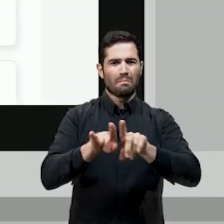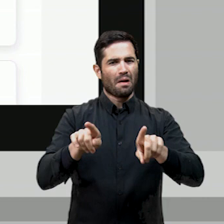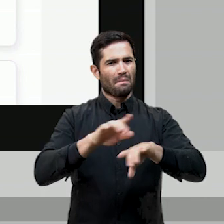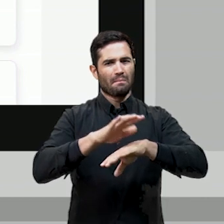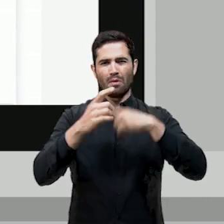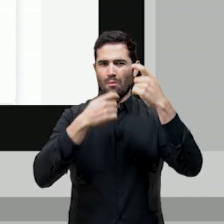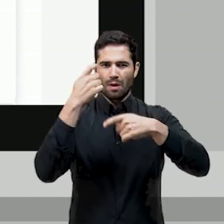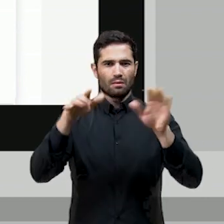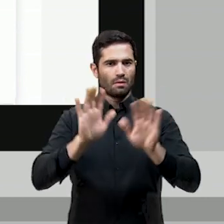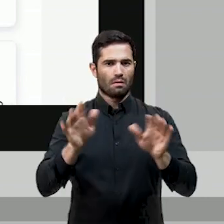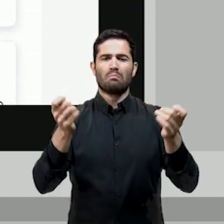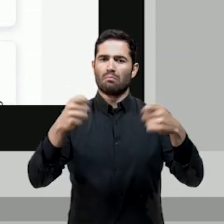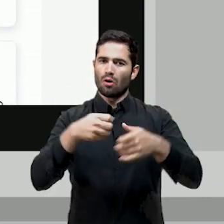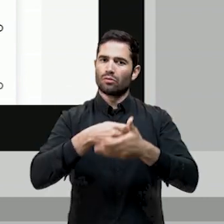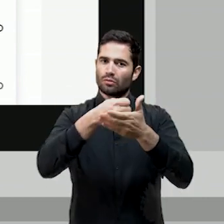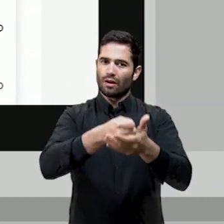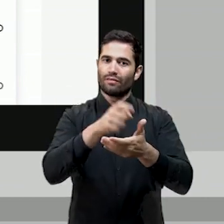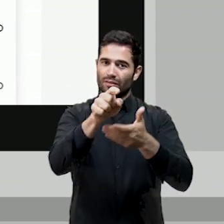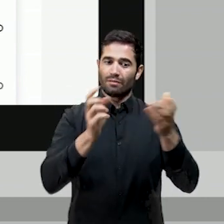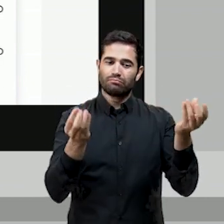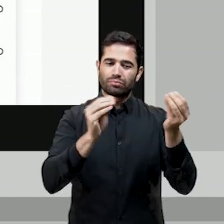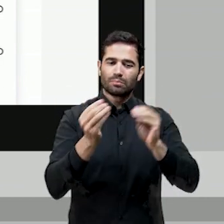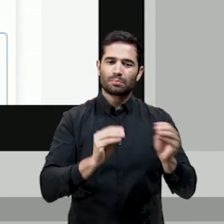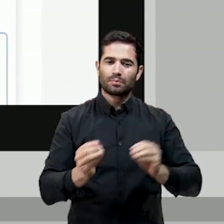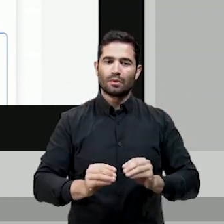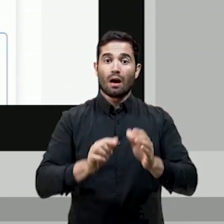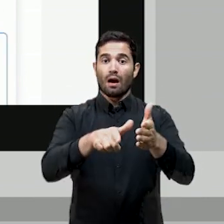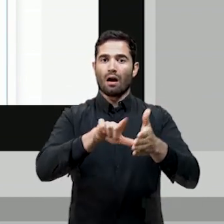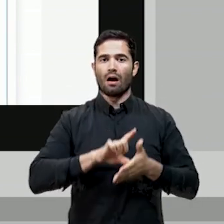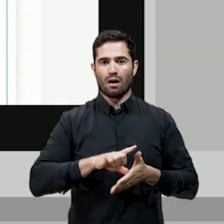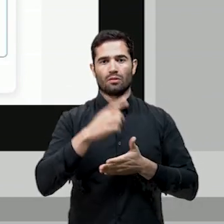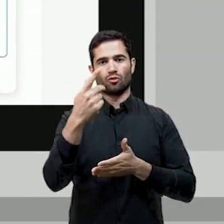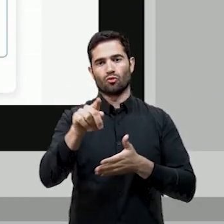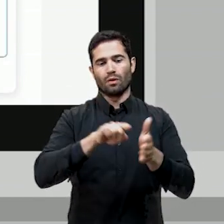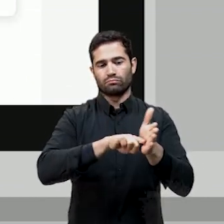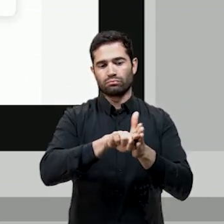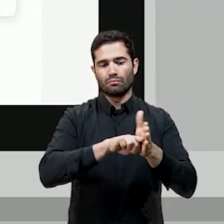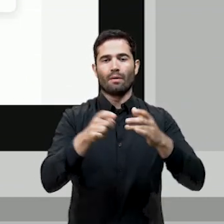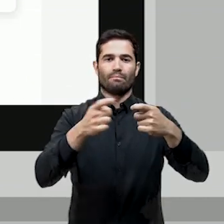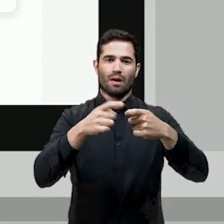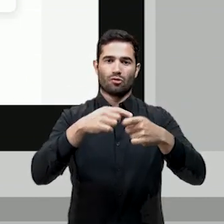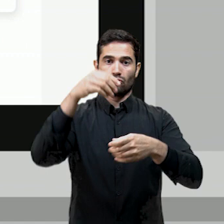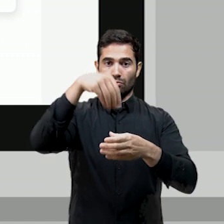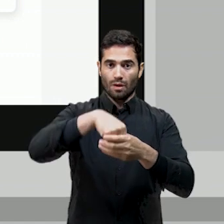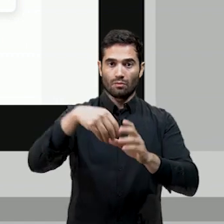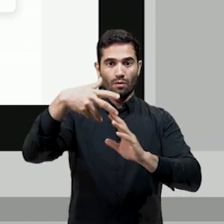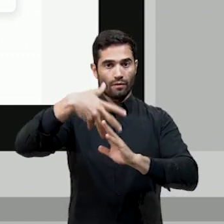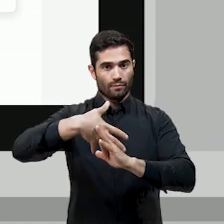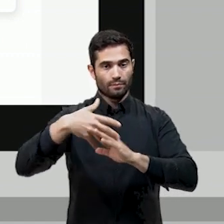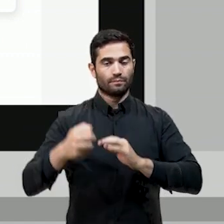auxiliá-lo a preencher no momento que antecede a realização da sua consulta com o médico na UFMS.